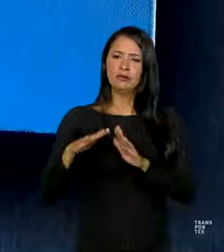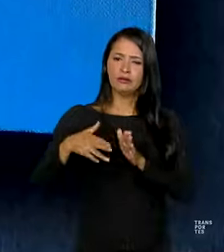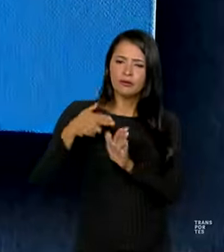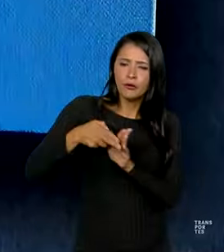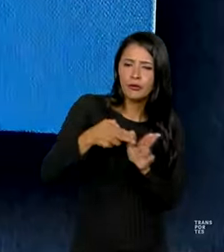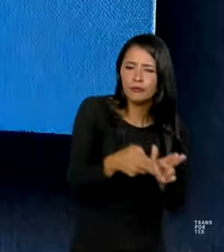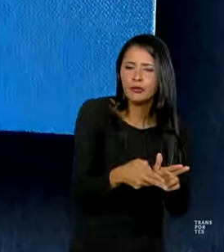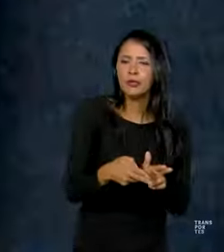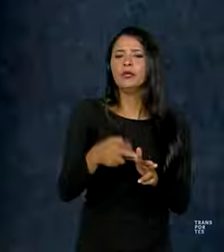tão importantes. E